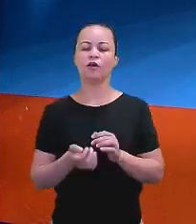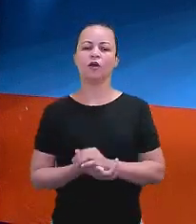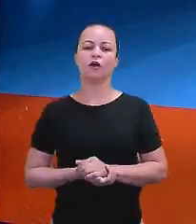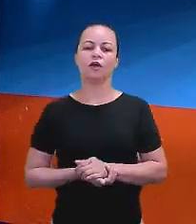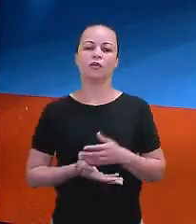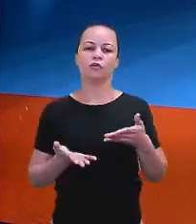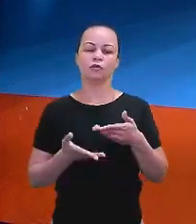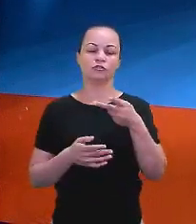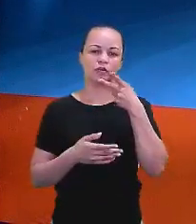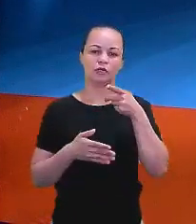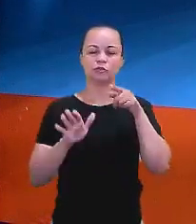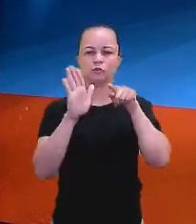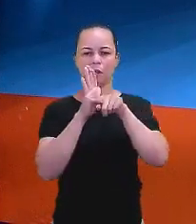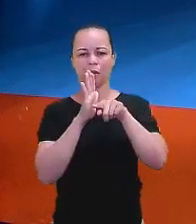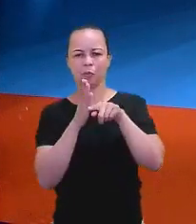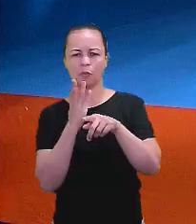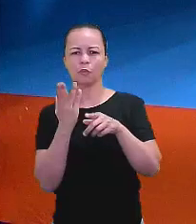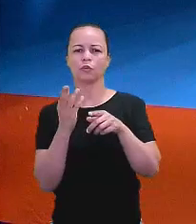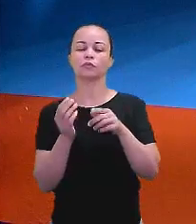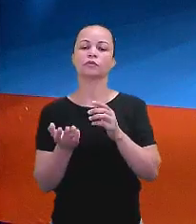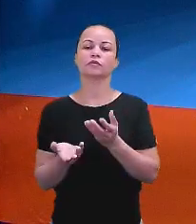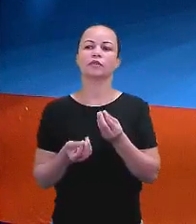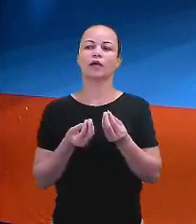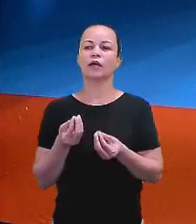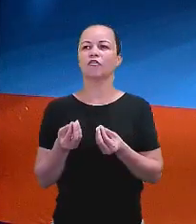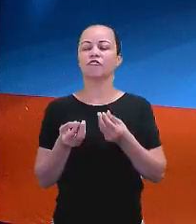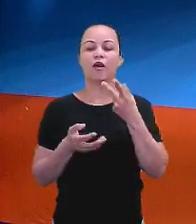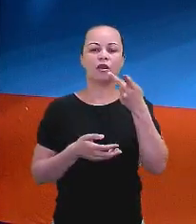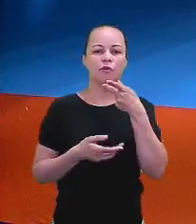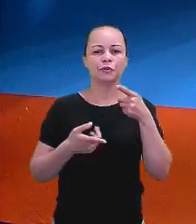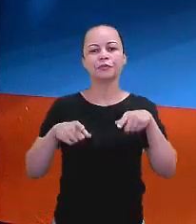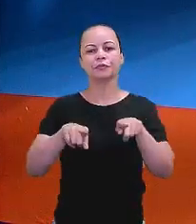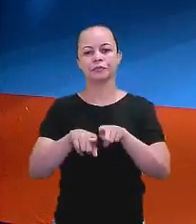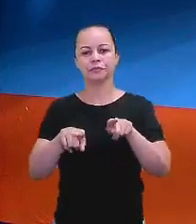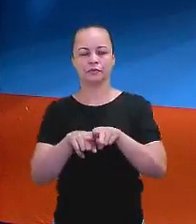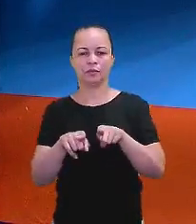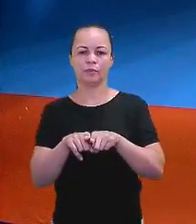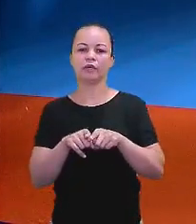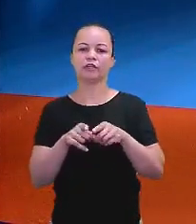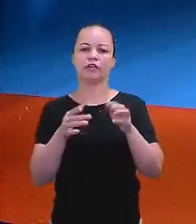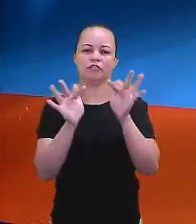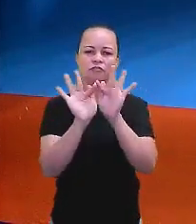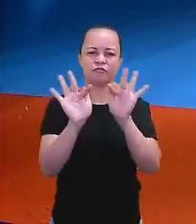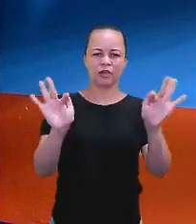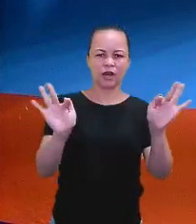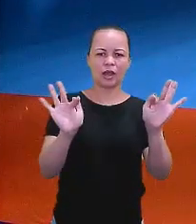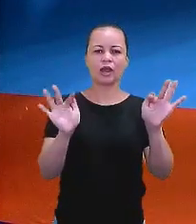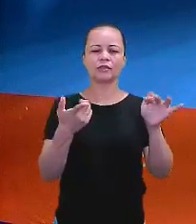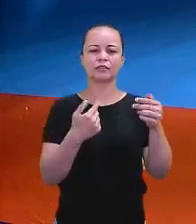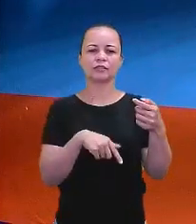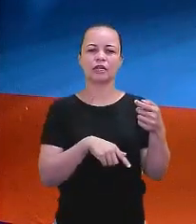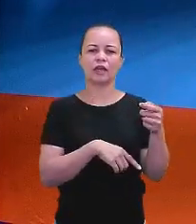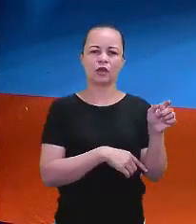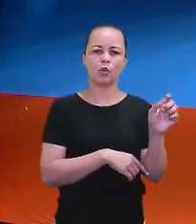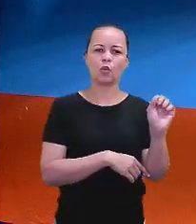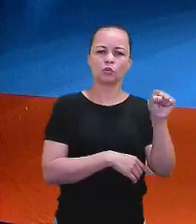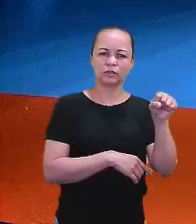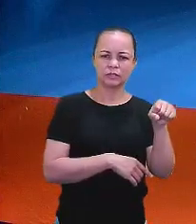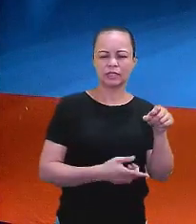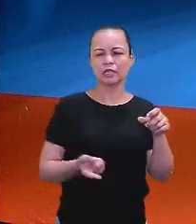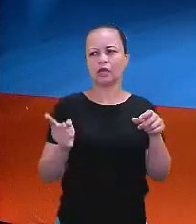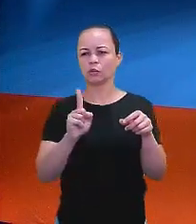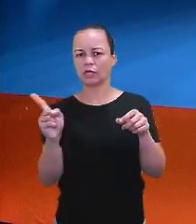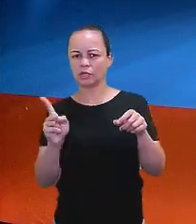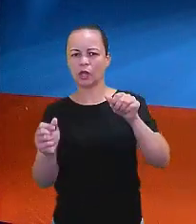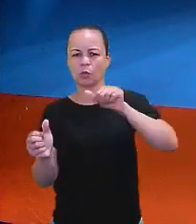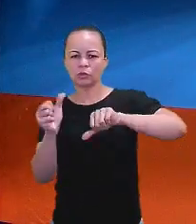falou de question tag. A gente hoje falou se a primeira parte da frase afirma, a outra nega. Se a primeira nega,